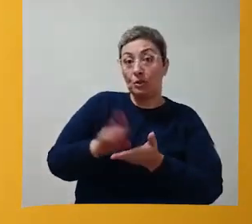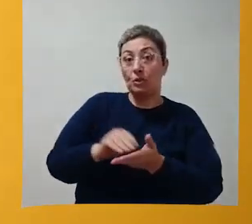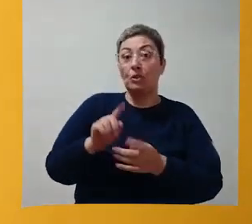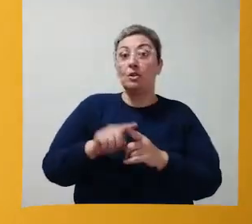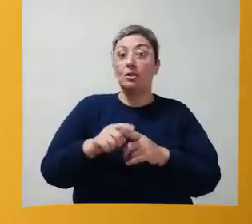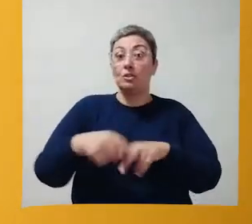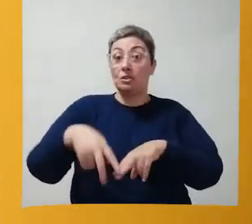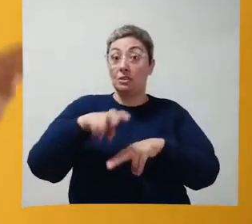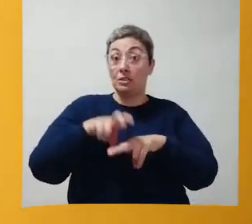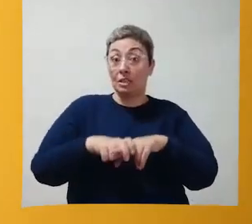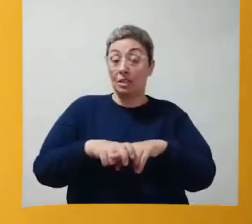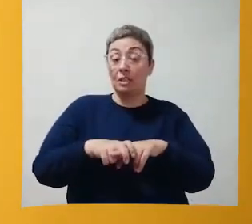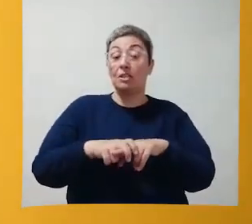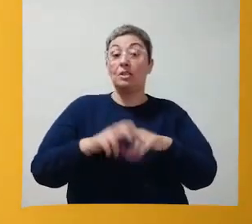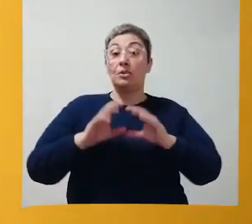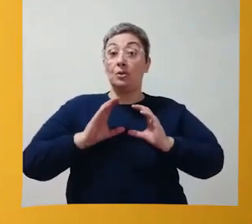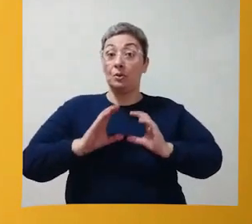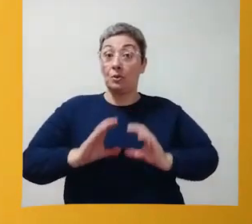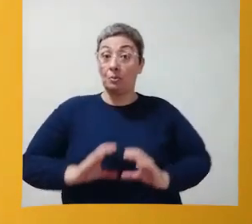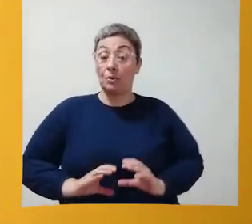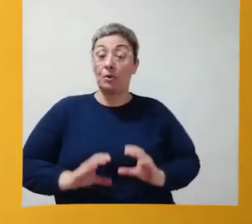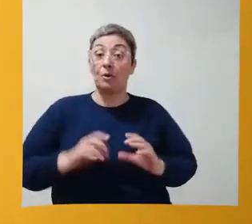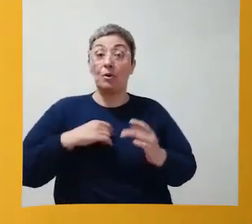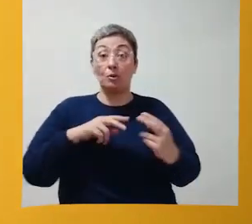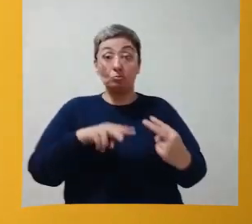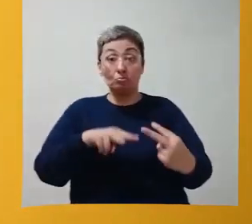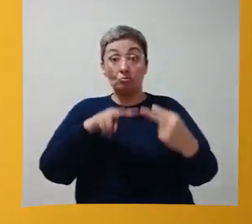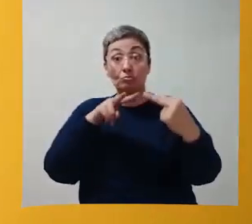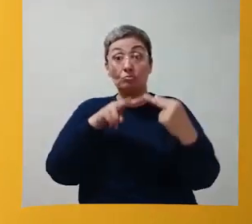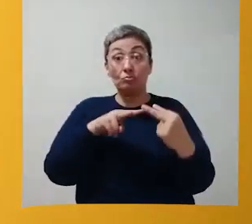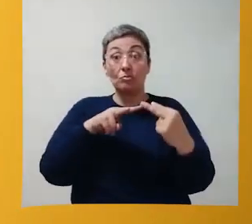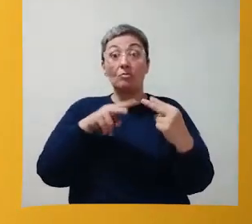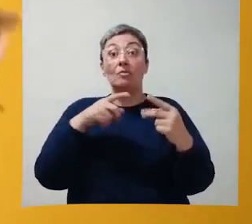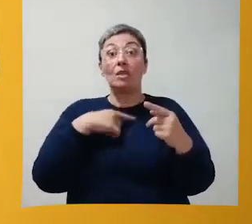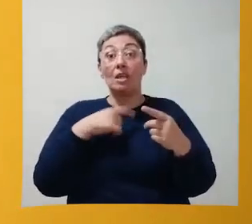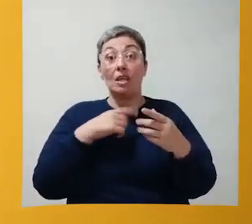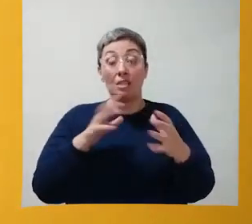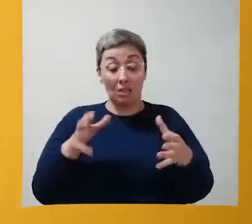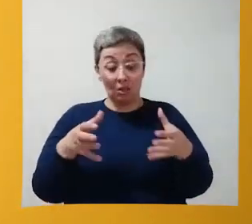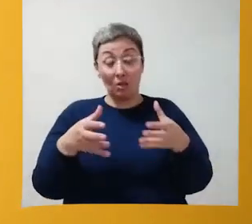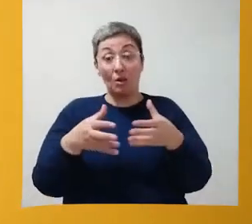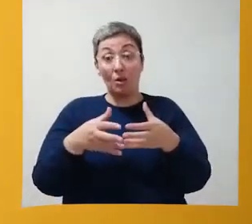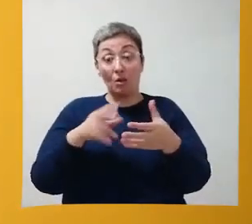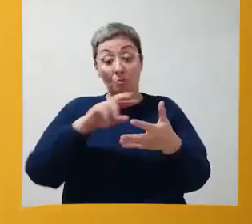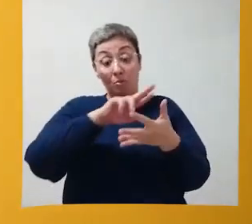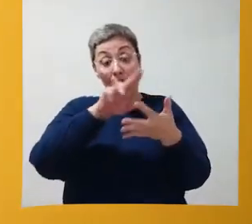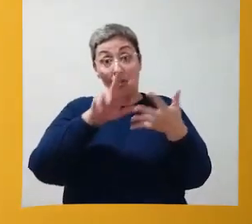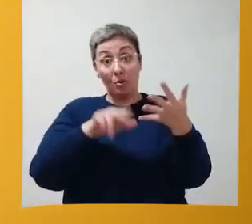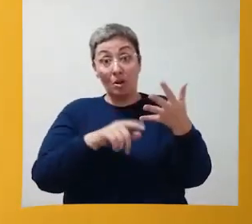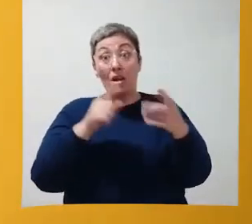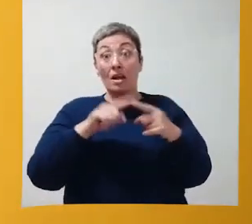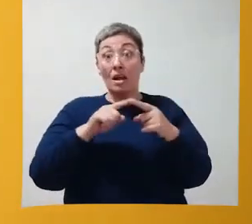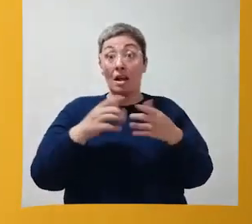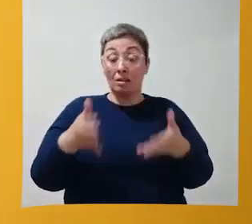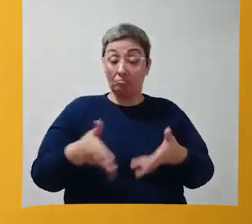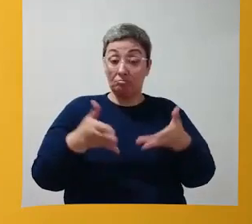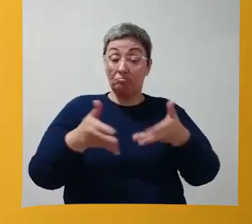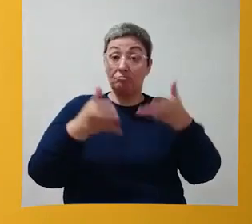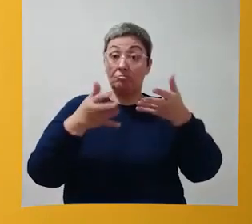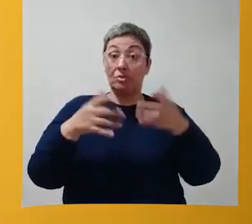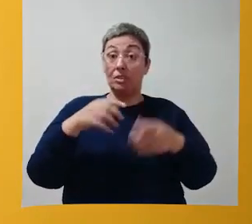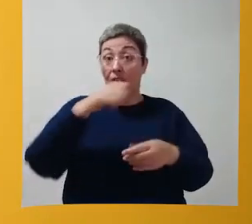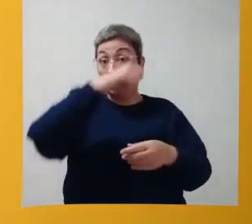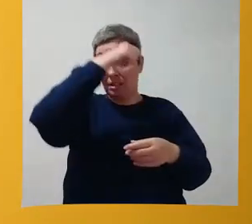comportamento de sentar, o comportamento de ter contato visual, esse pacote, faz parte desse processo de